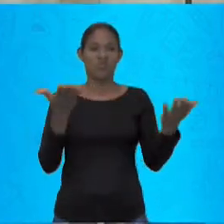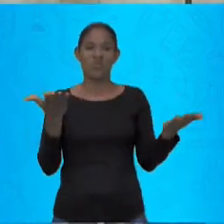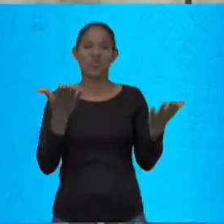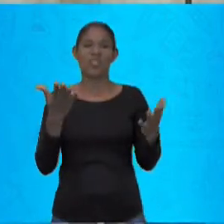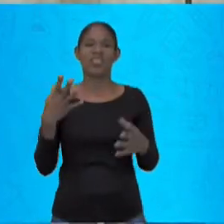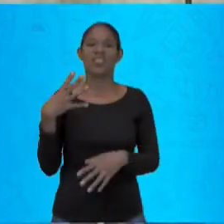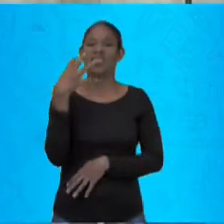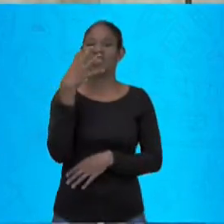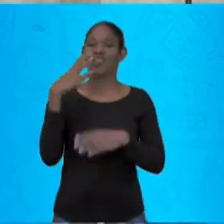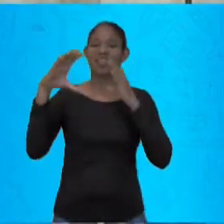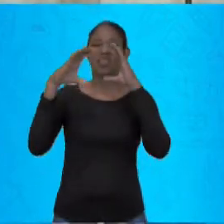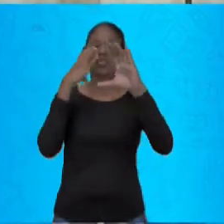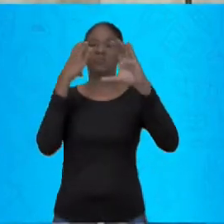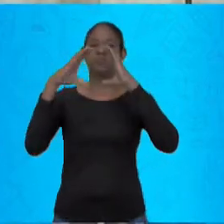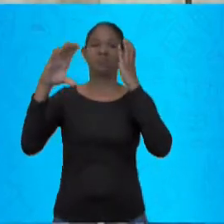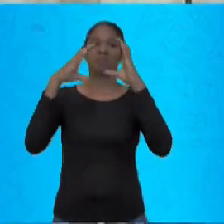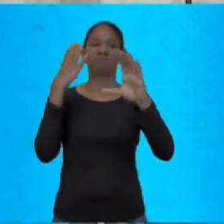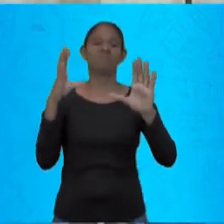Vamos.